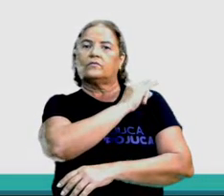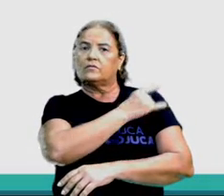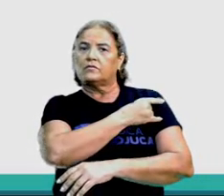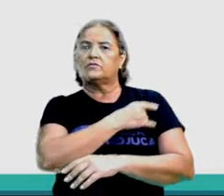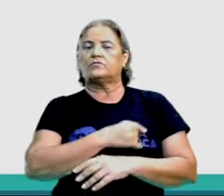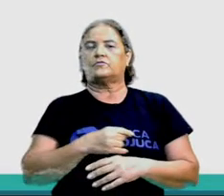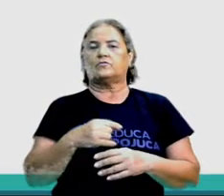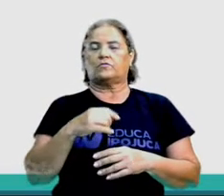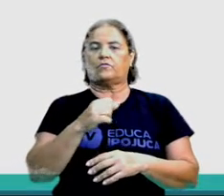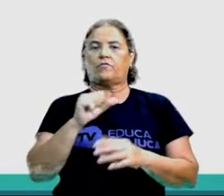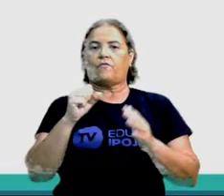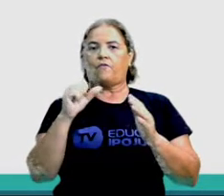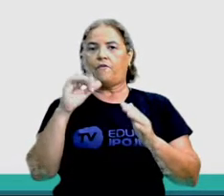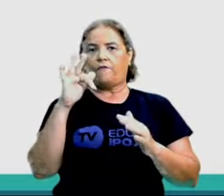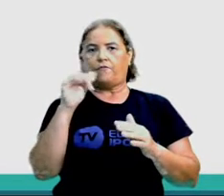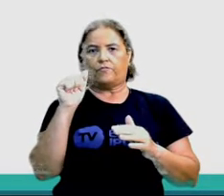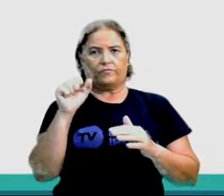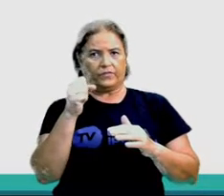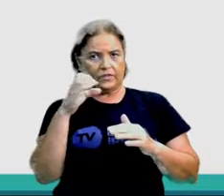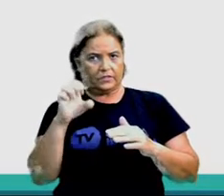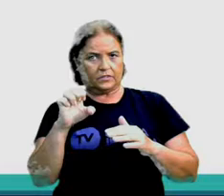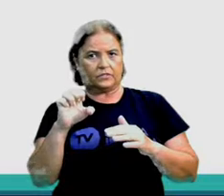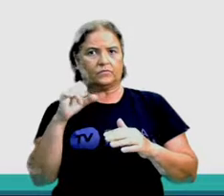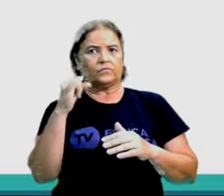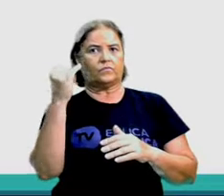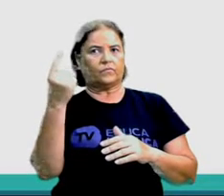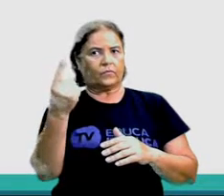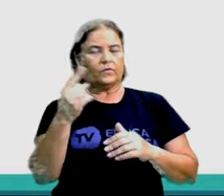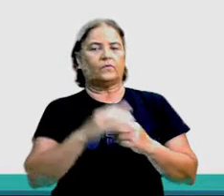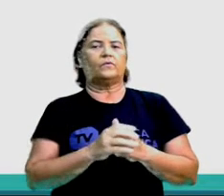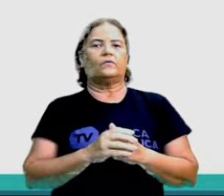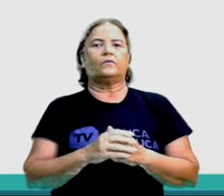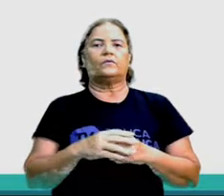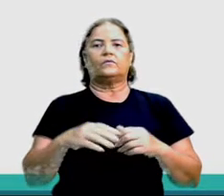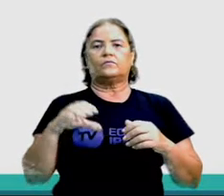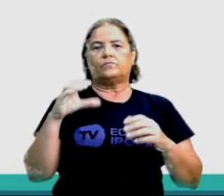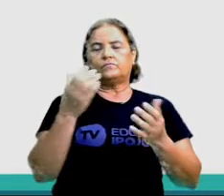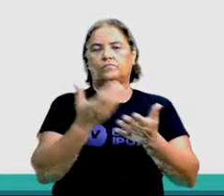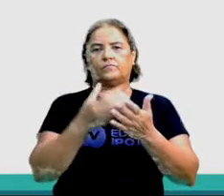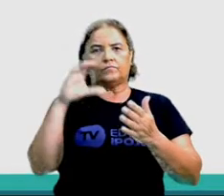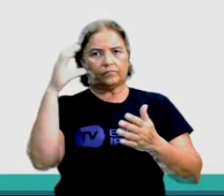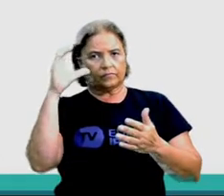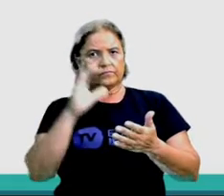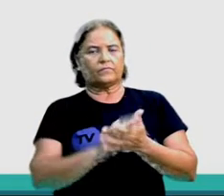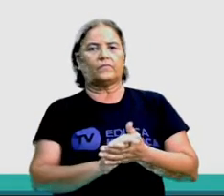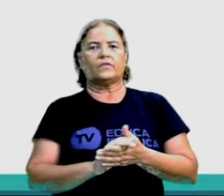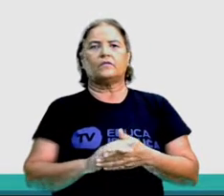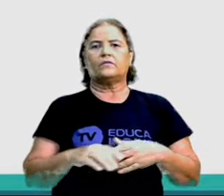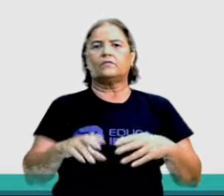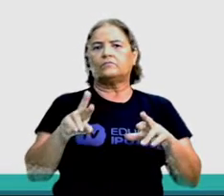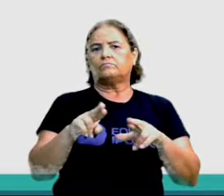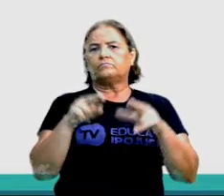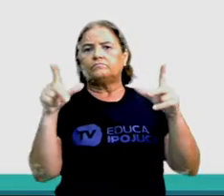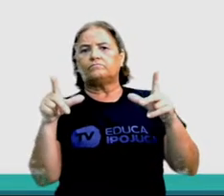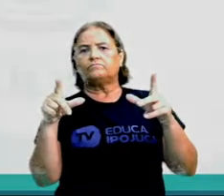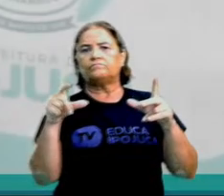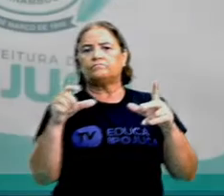É a nossa aula 8 de Ciências, com o tema Diferentes Características Físicas.